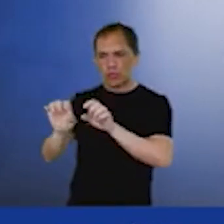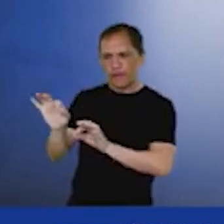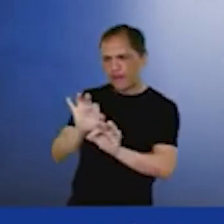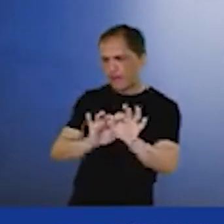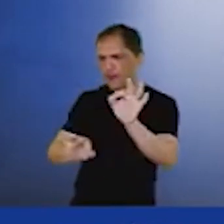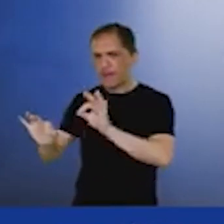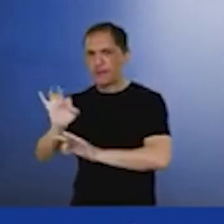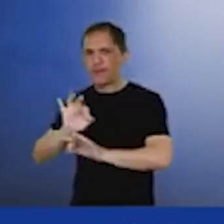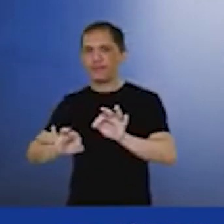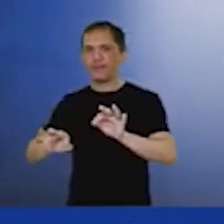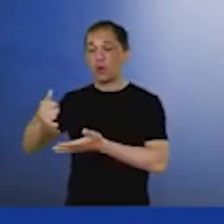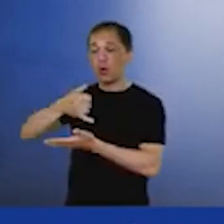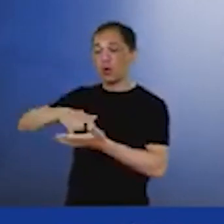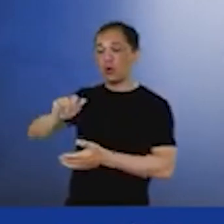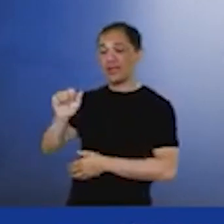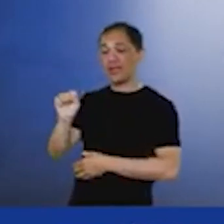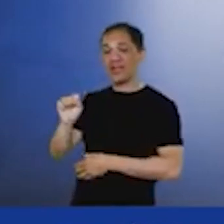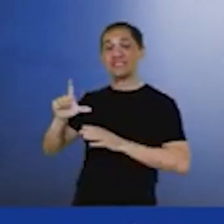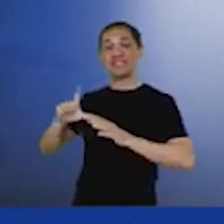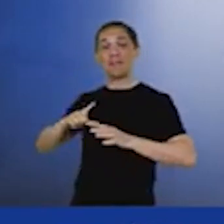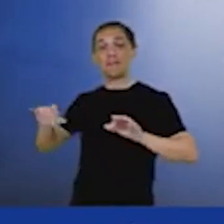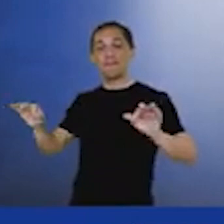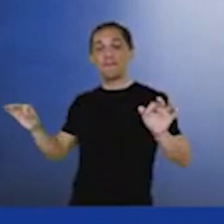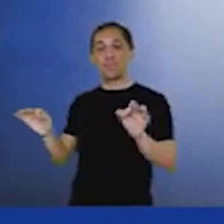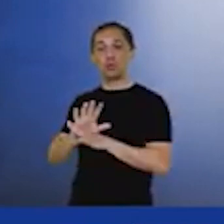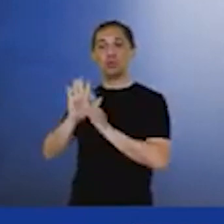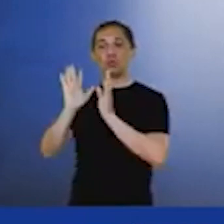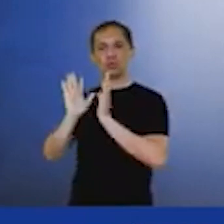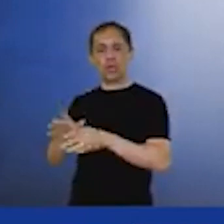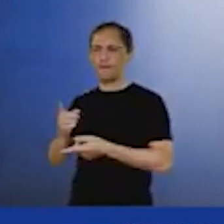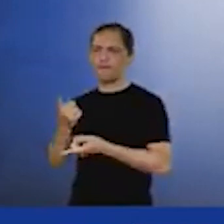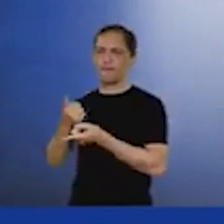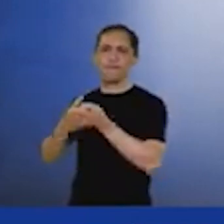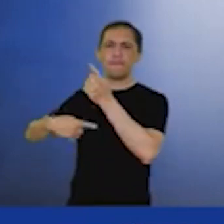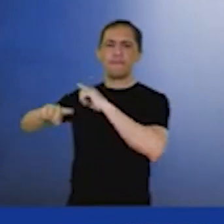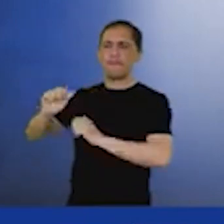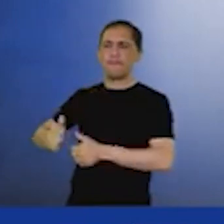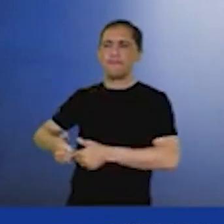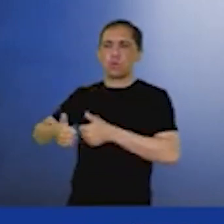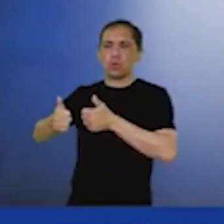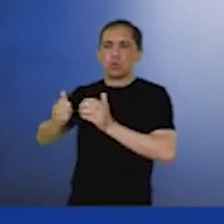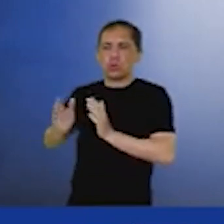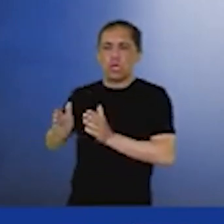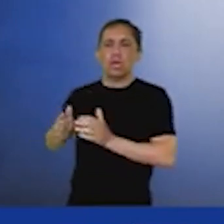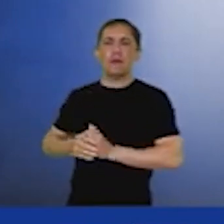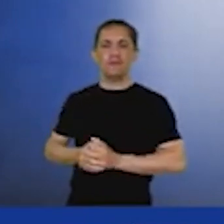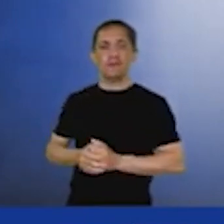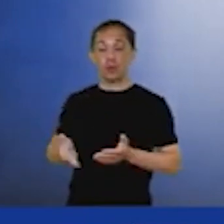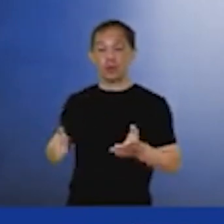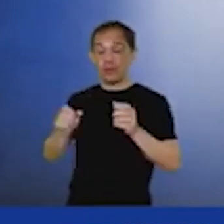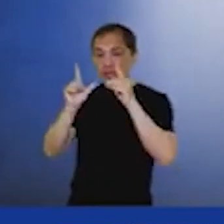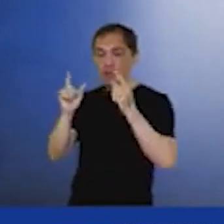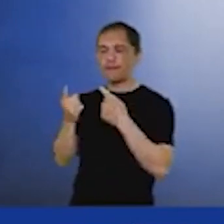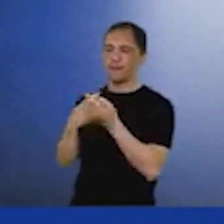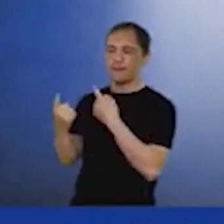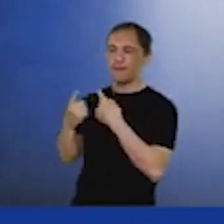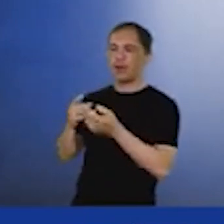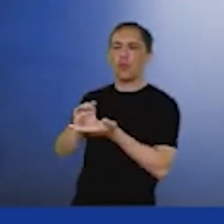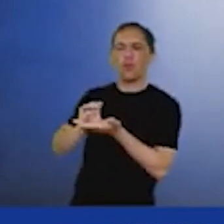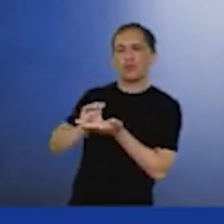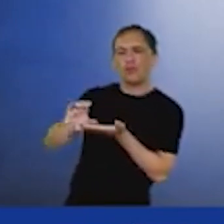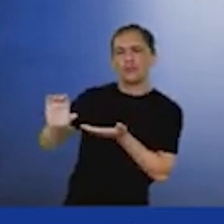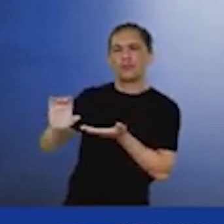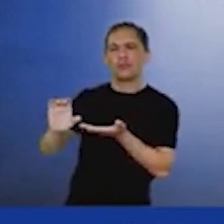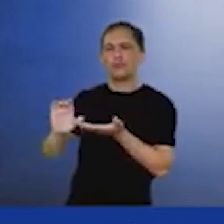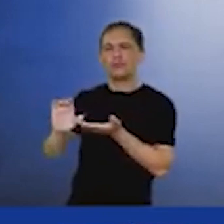isso, ou já tem isso alavancado de boa maneira. A gente conversava hoje de manhã exatamente sobre investimentos em infraestrutura